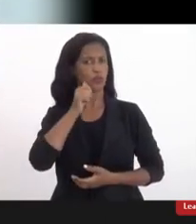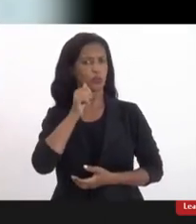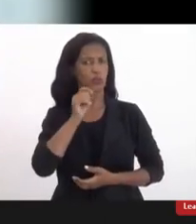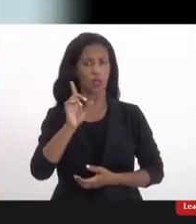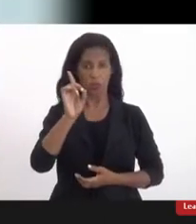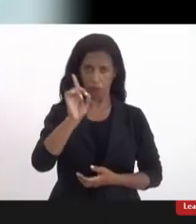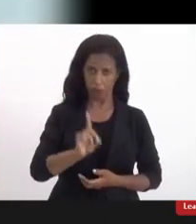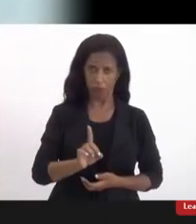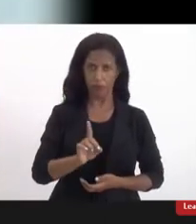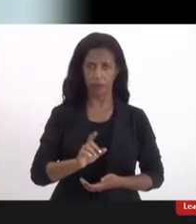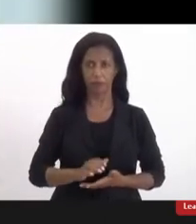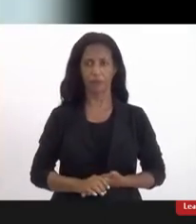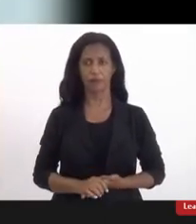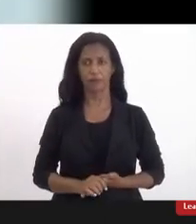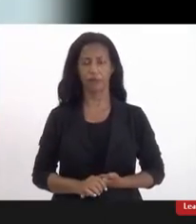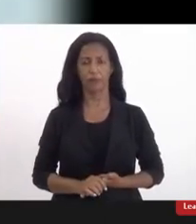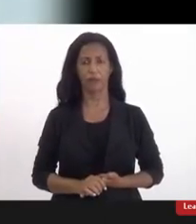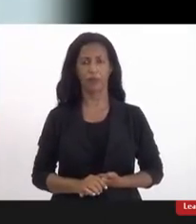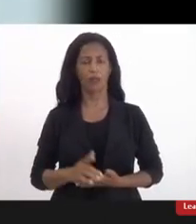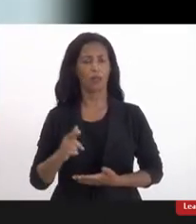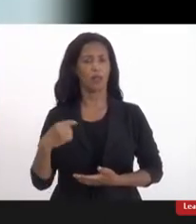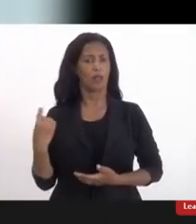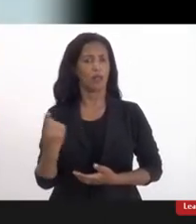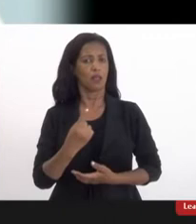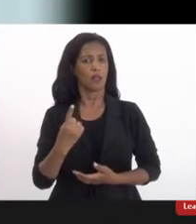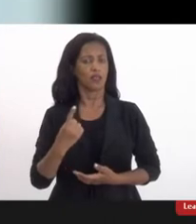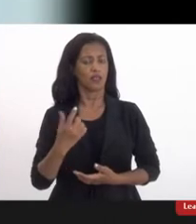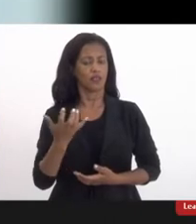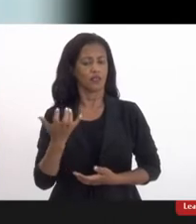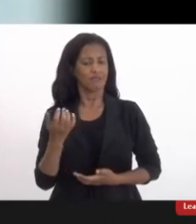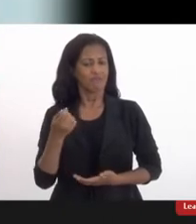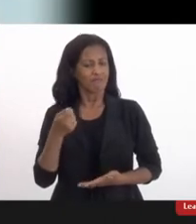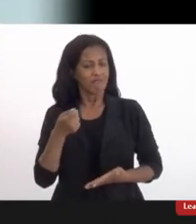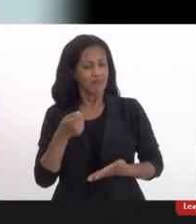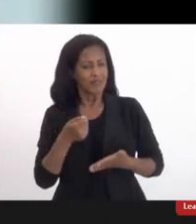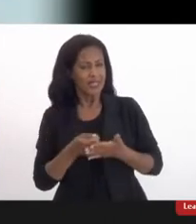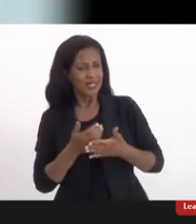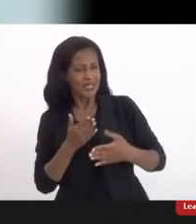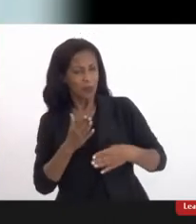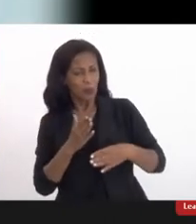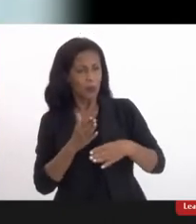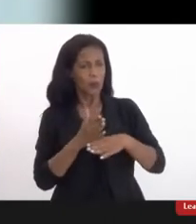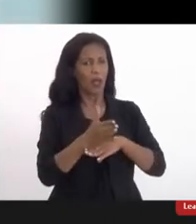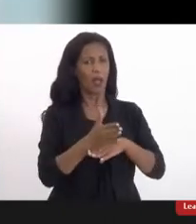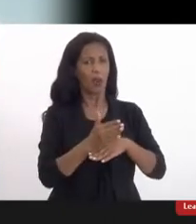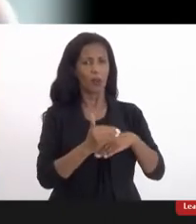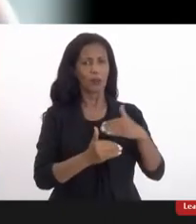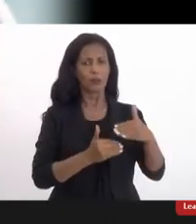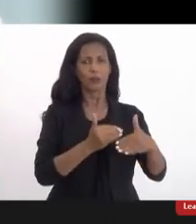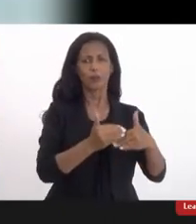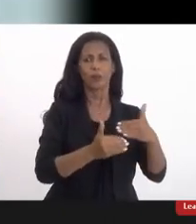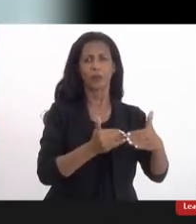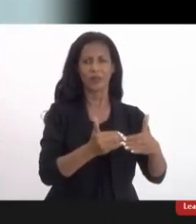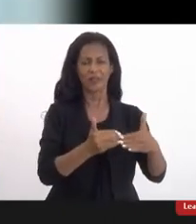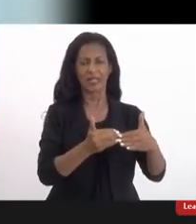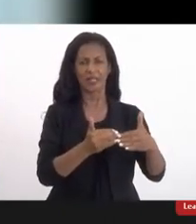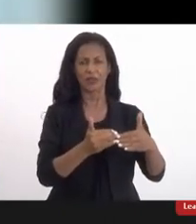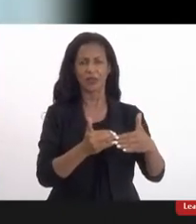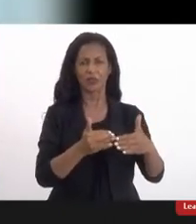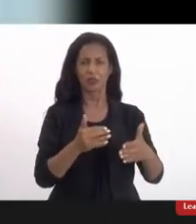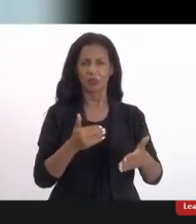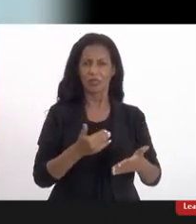deficiência a gente tenta romper com esse processo com esse ciclo